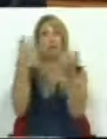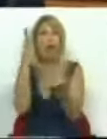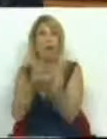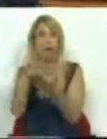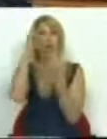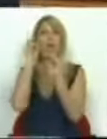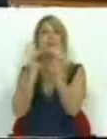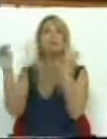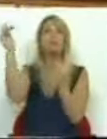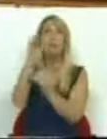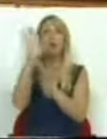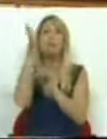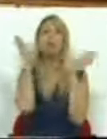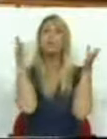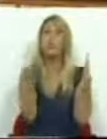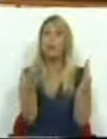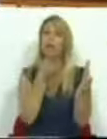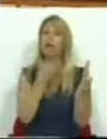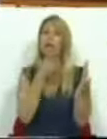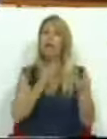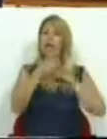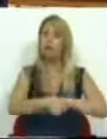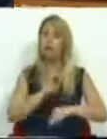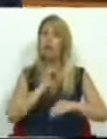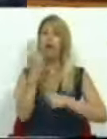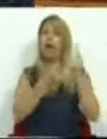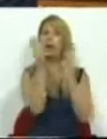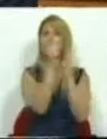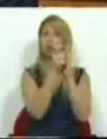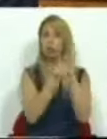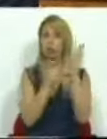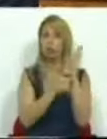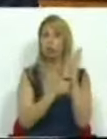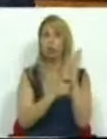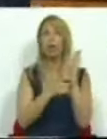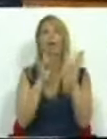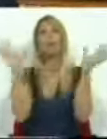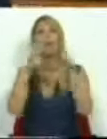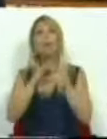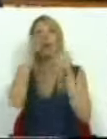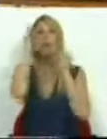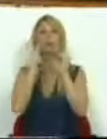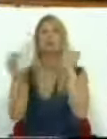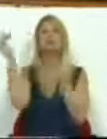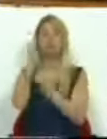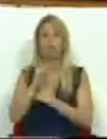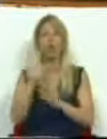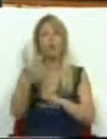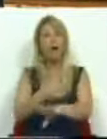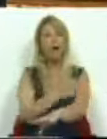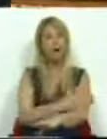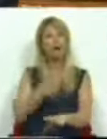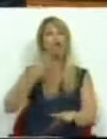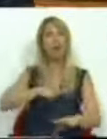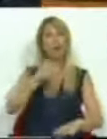superior, mas centraria a minha intervenção em alguns pontos focados no que diz respeito ao ensino superior. Mas antes disso, também não gostaria de